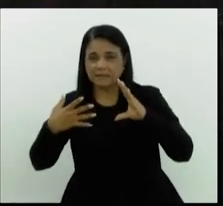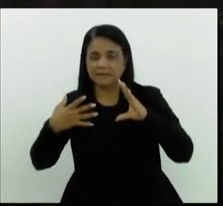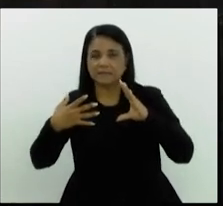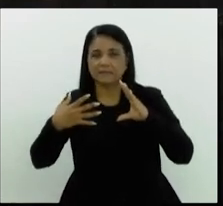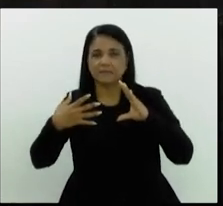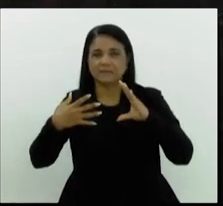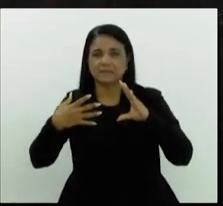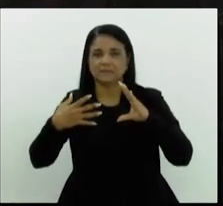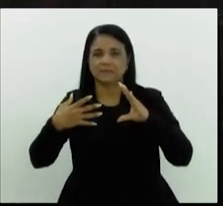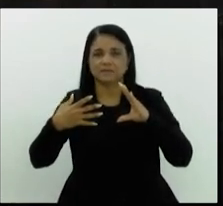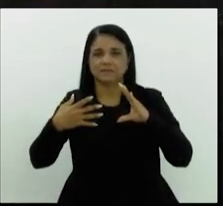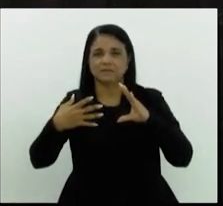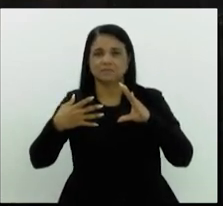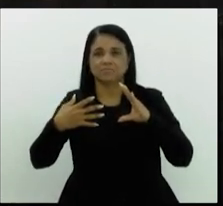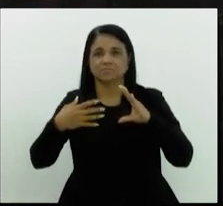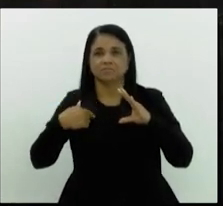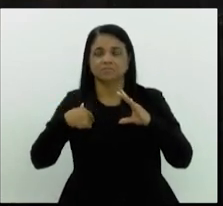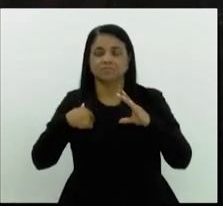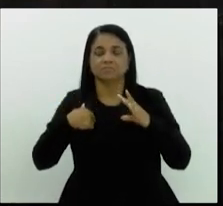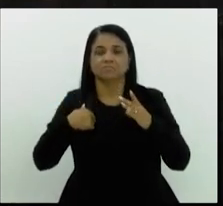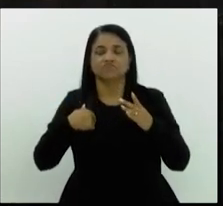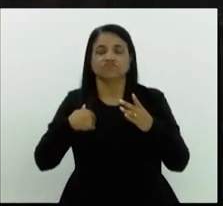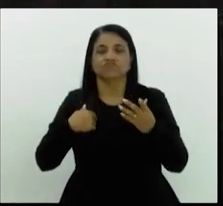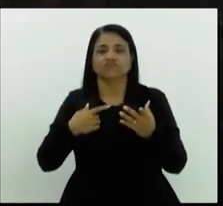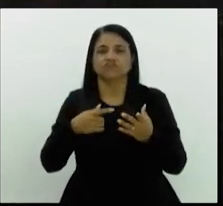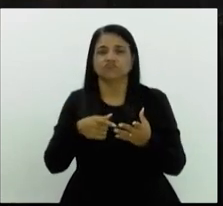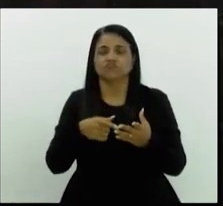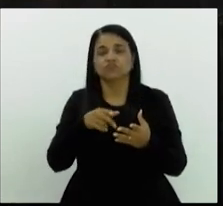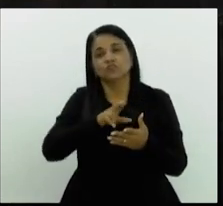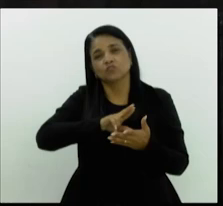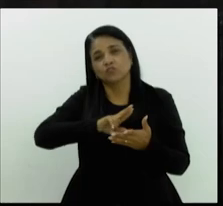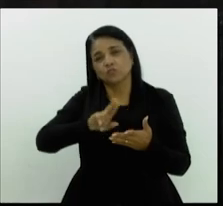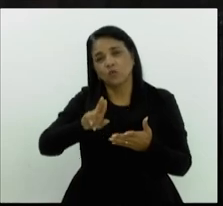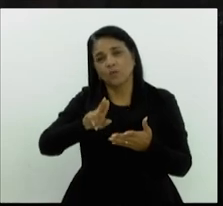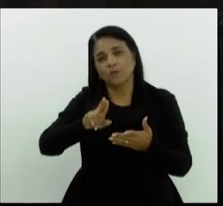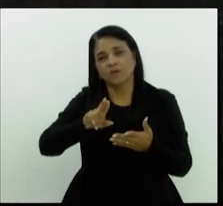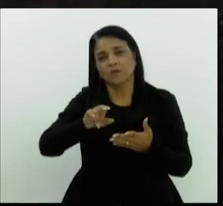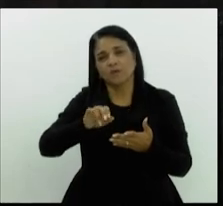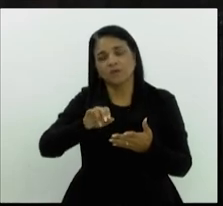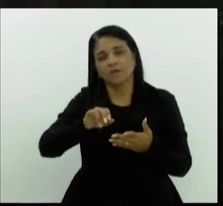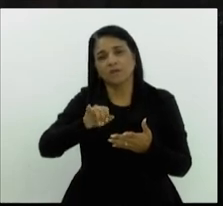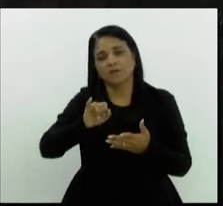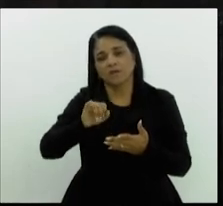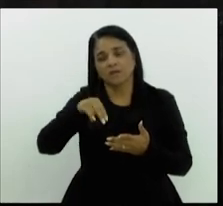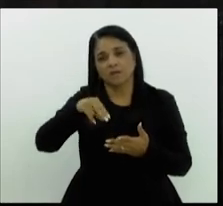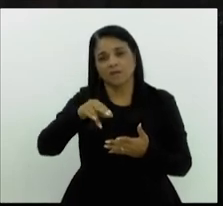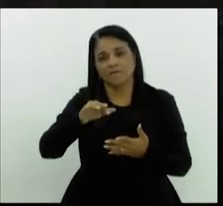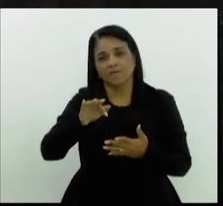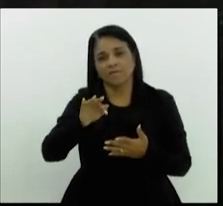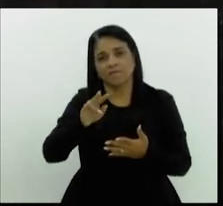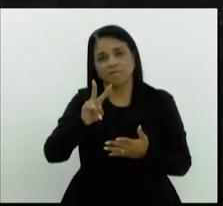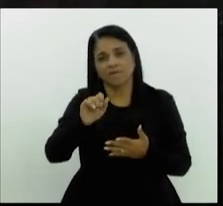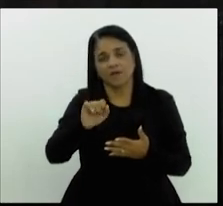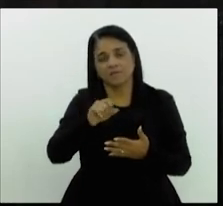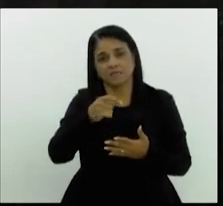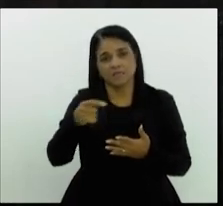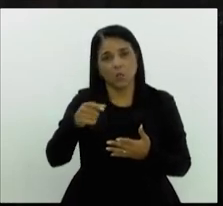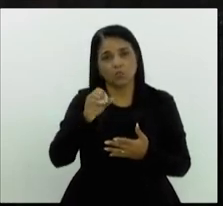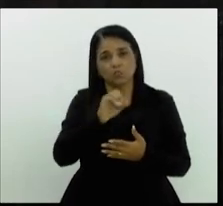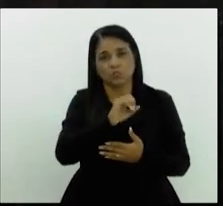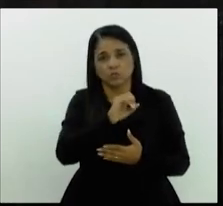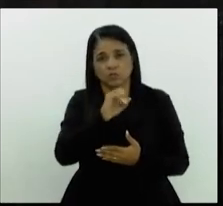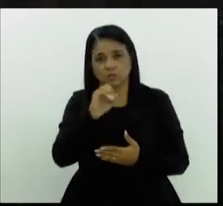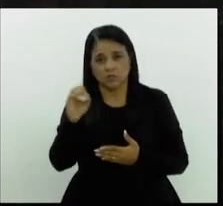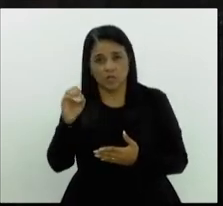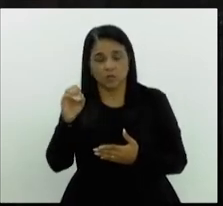paramilitar. É o chamado Invasão Zero, que está acontecendo em todos